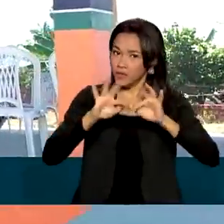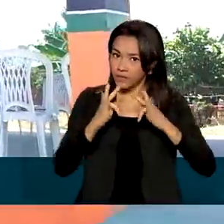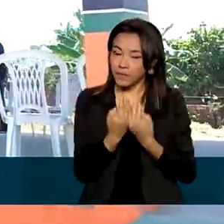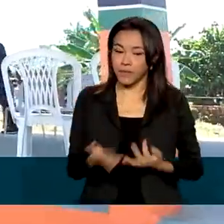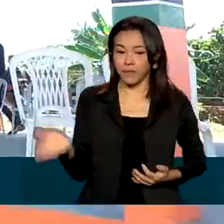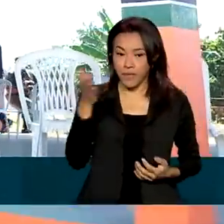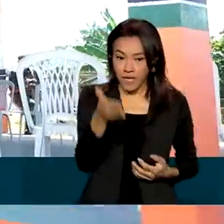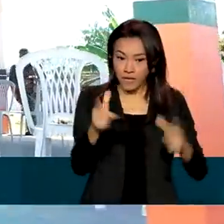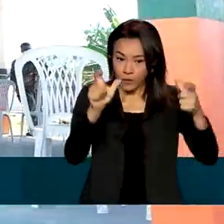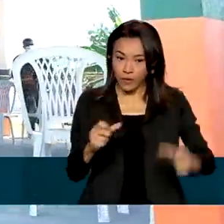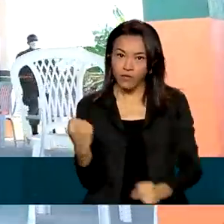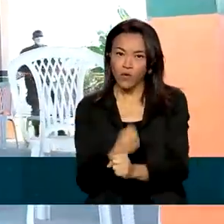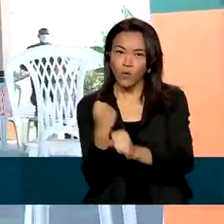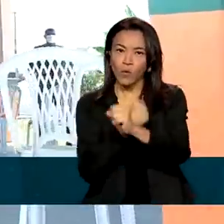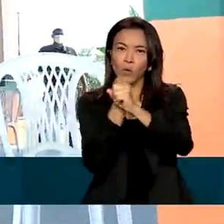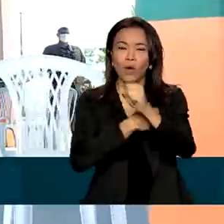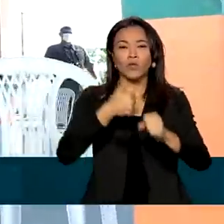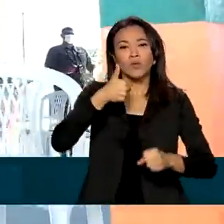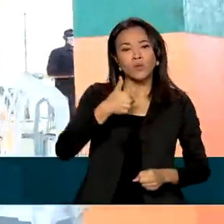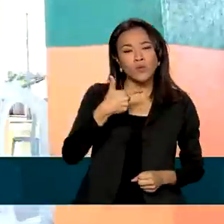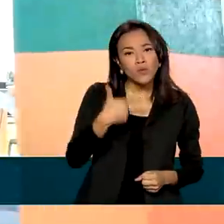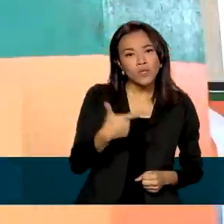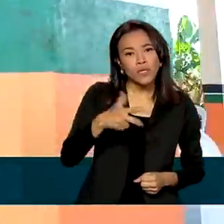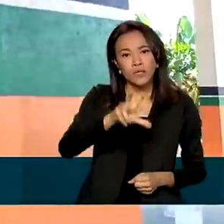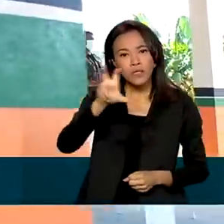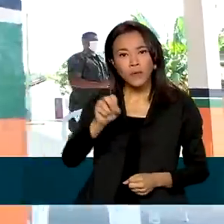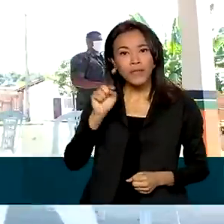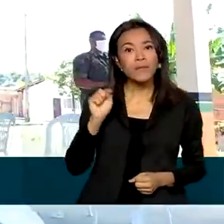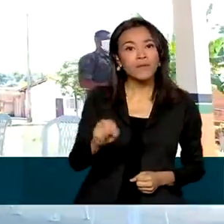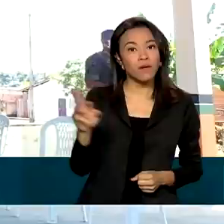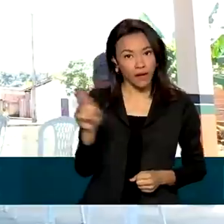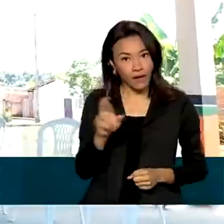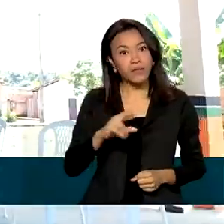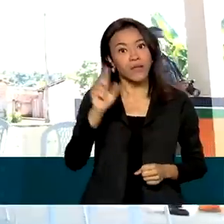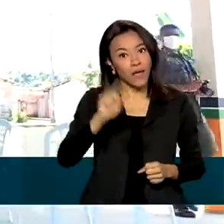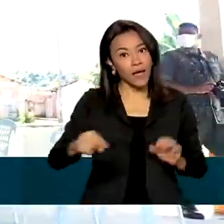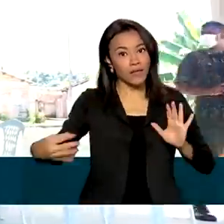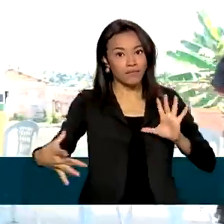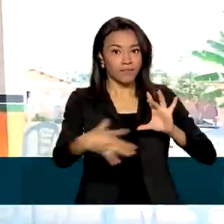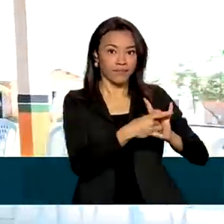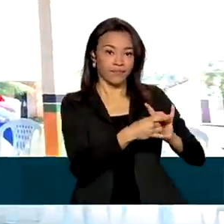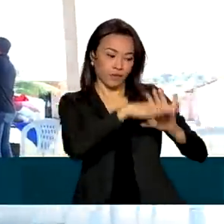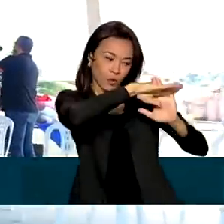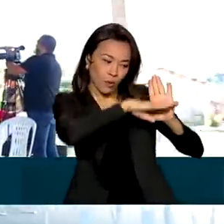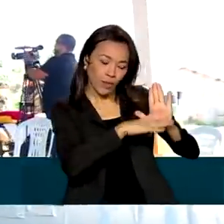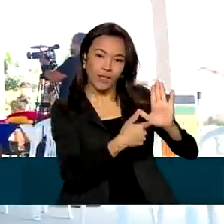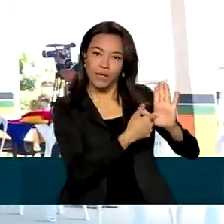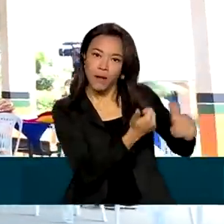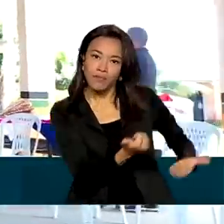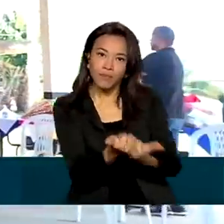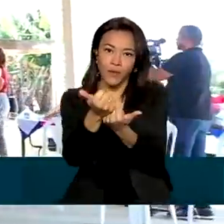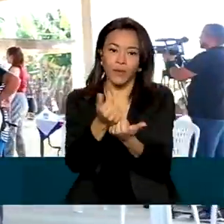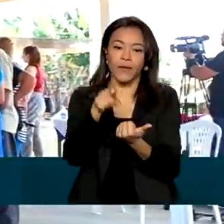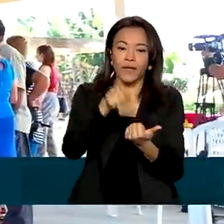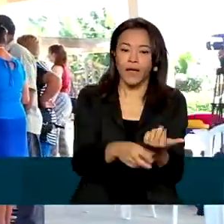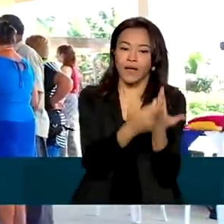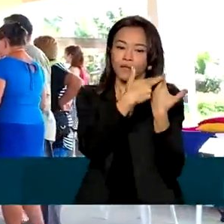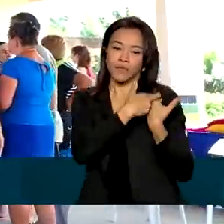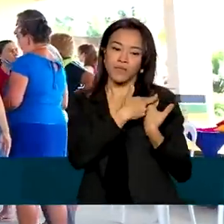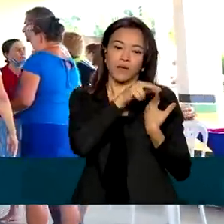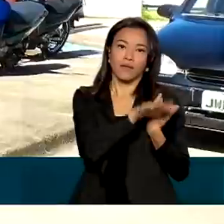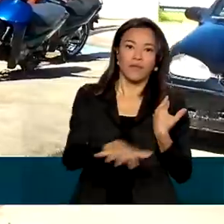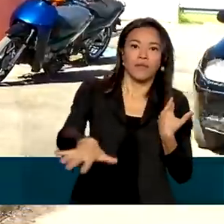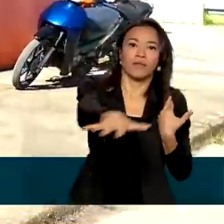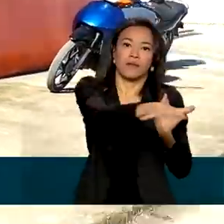foi construído por 250 mil reais, recursos do programa Calha Norte, responsável por equipamentos sociais na área